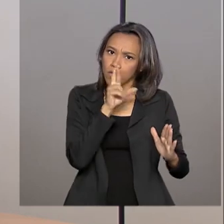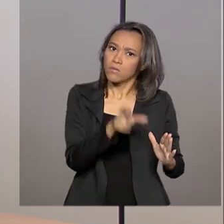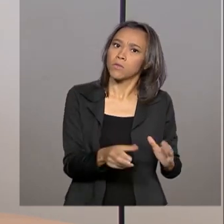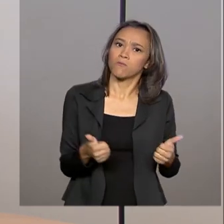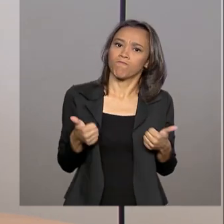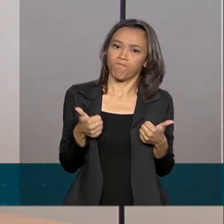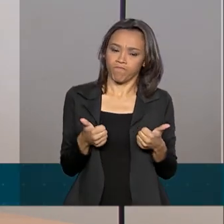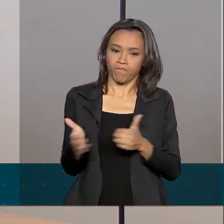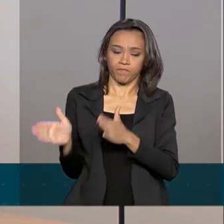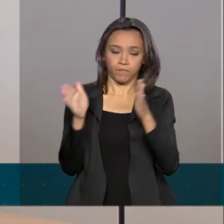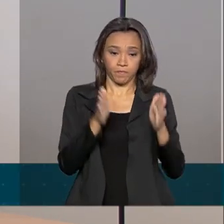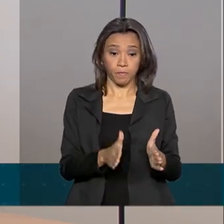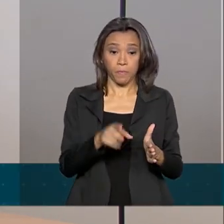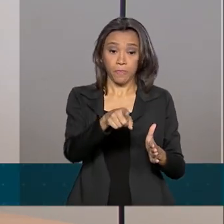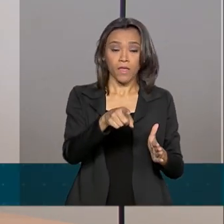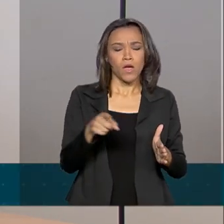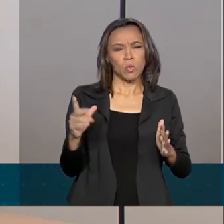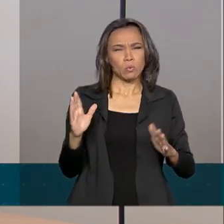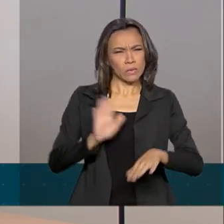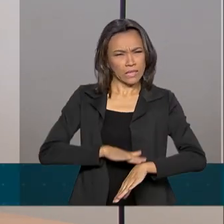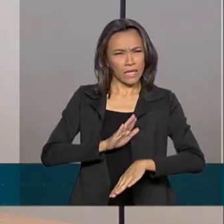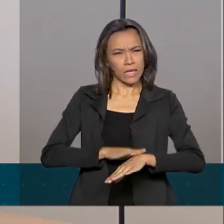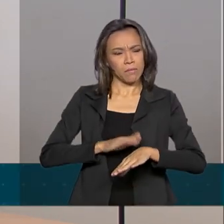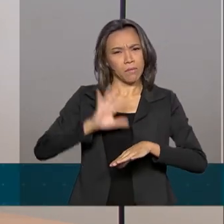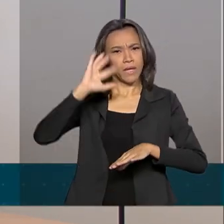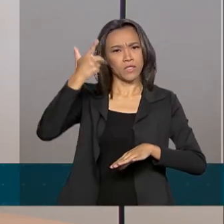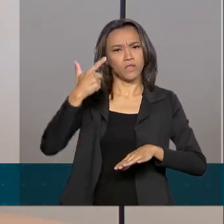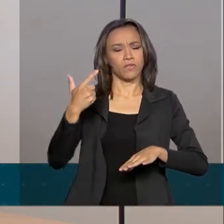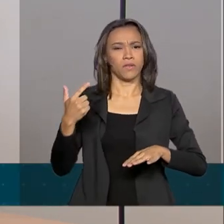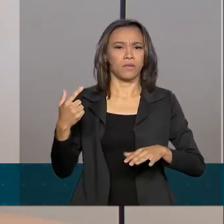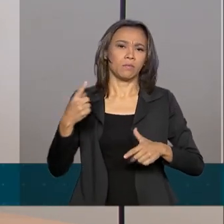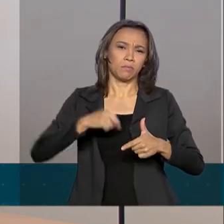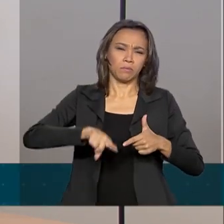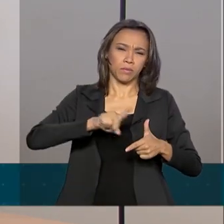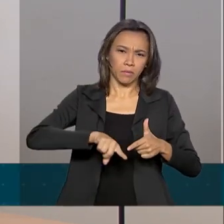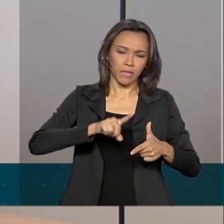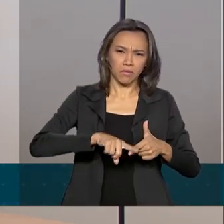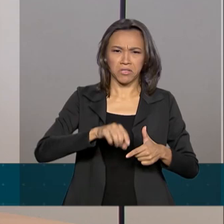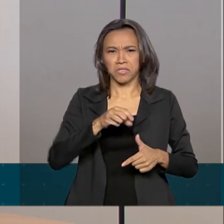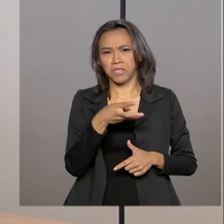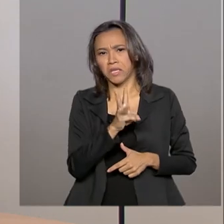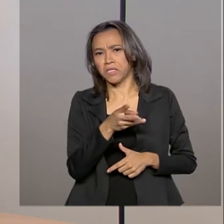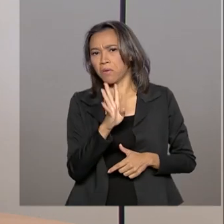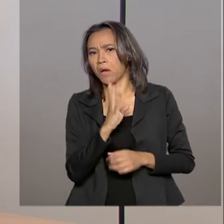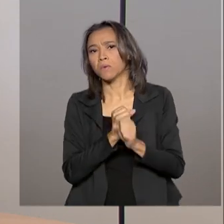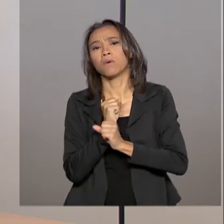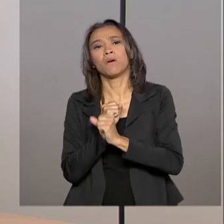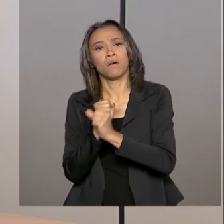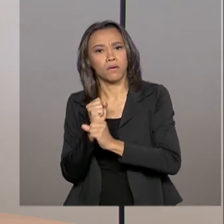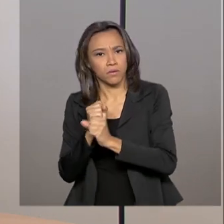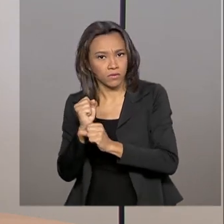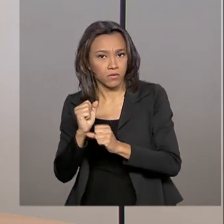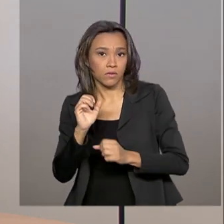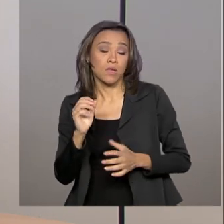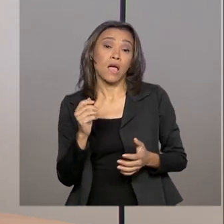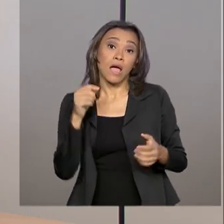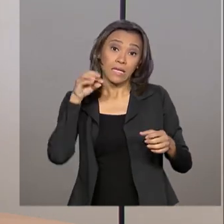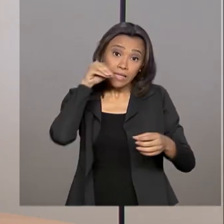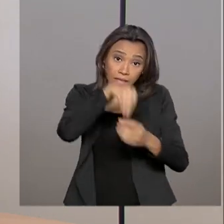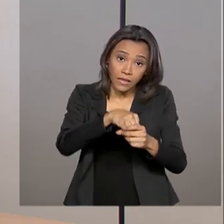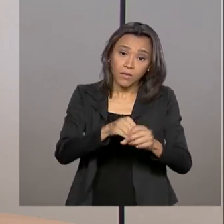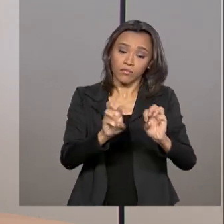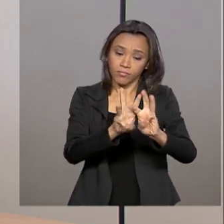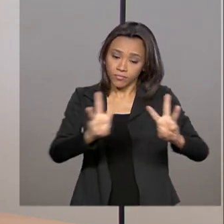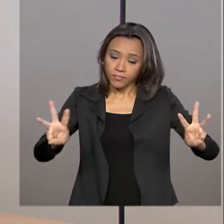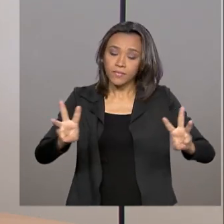médio para resolver um problema no judiciário é de 3 a 4 anos de consumidor. E na plataforma do Gov são